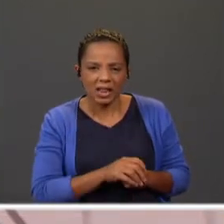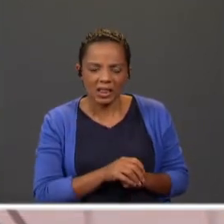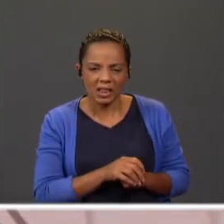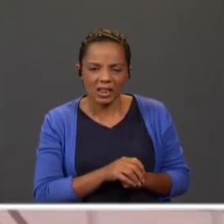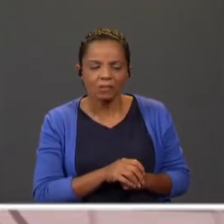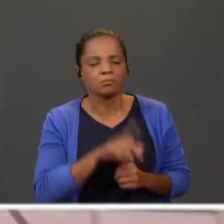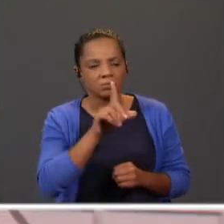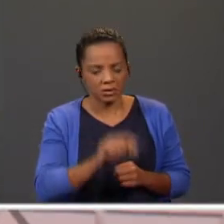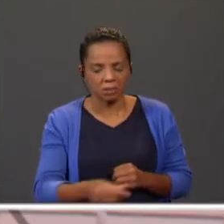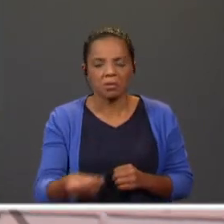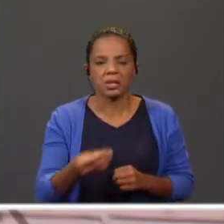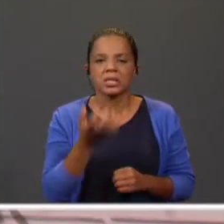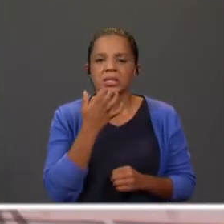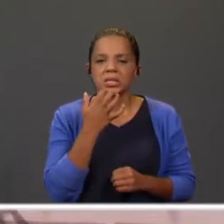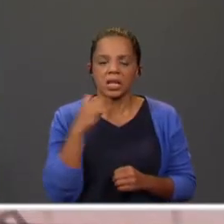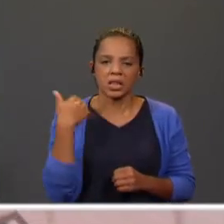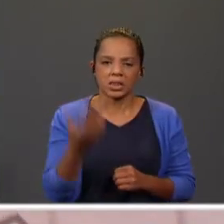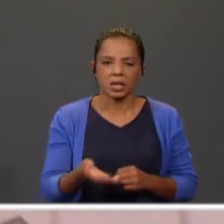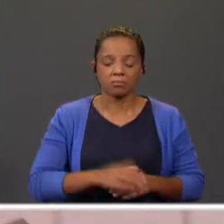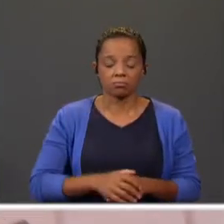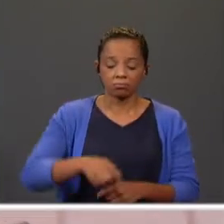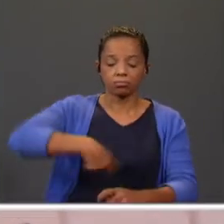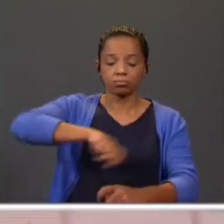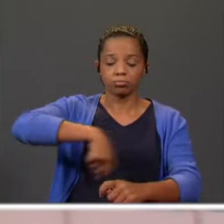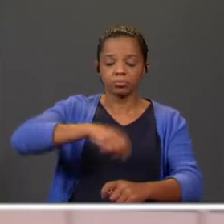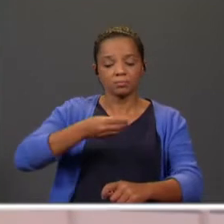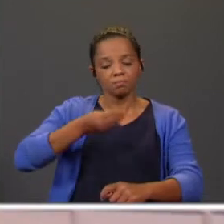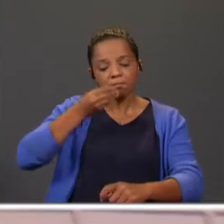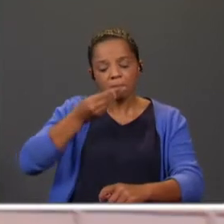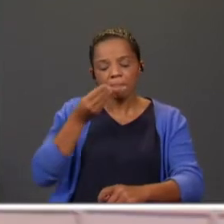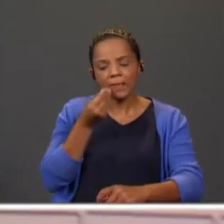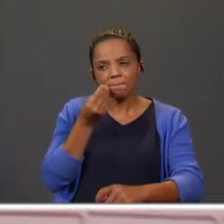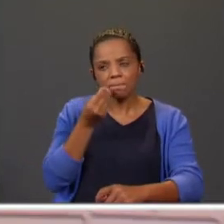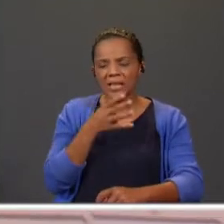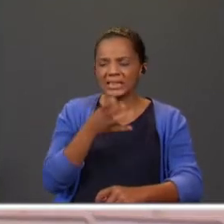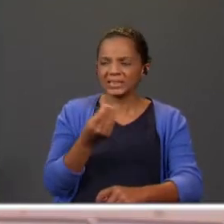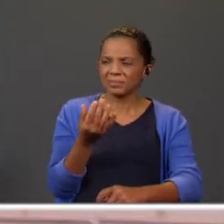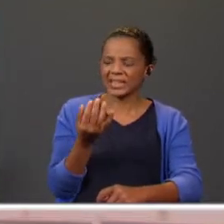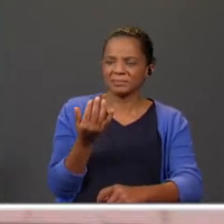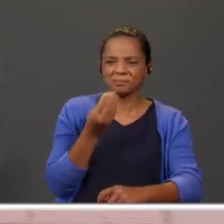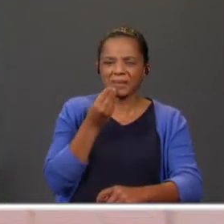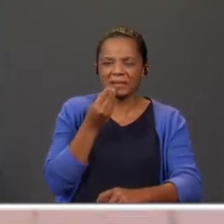Também lhe deram sal. Temperou, provou e disse... Ah,